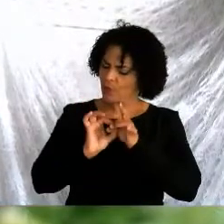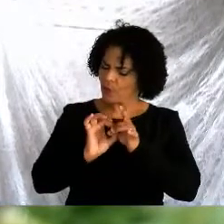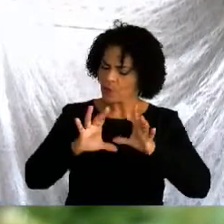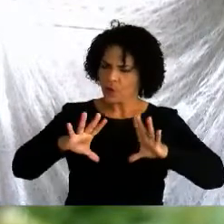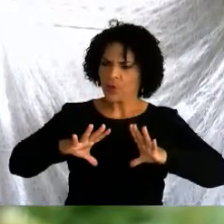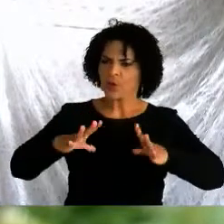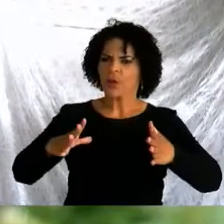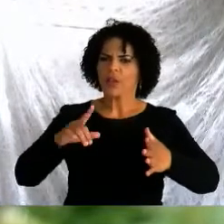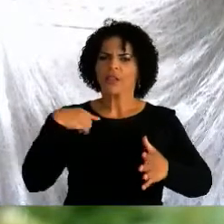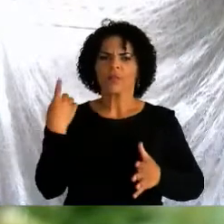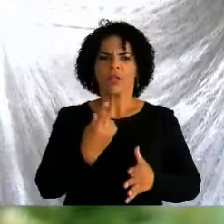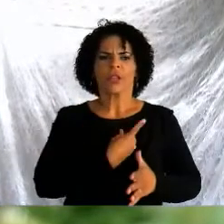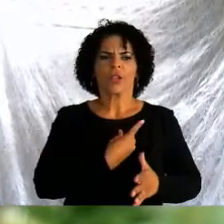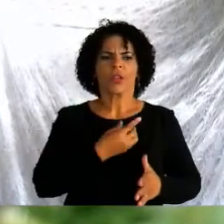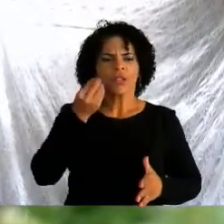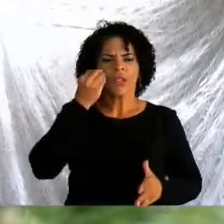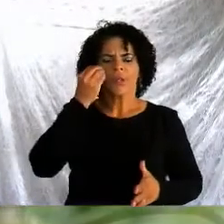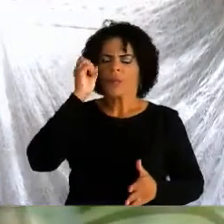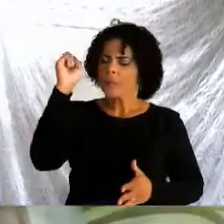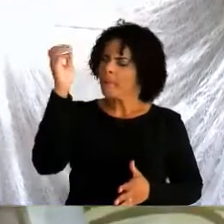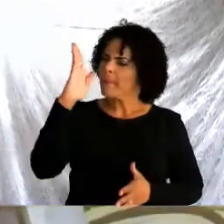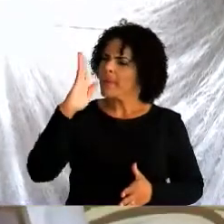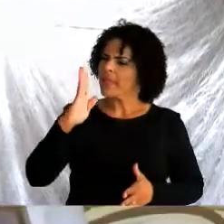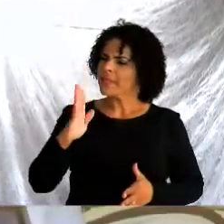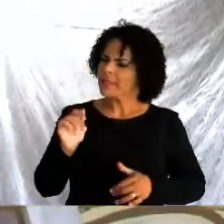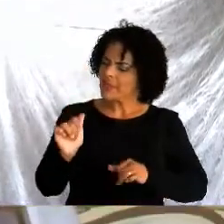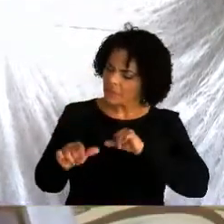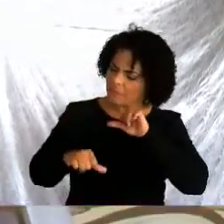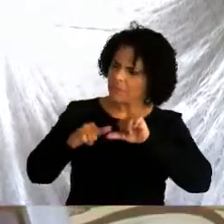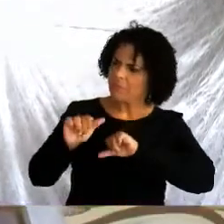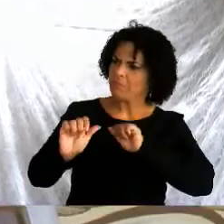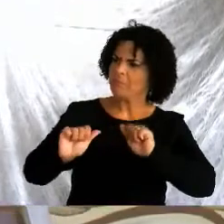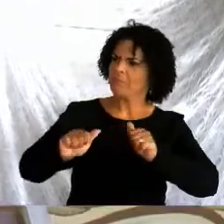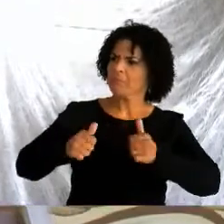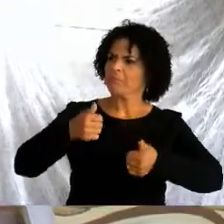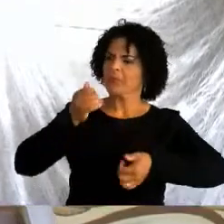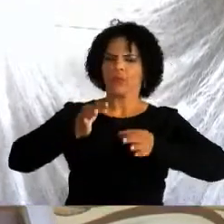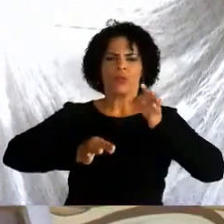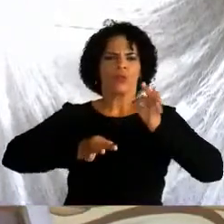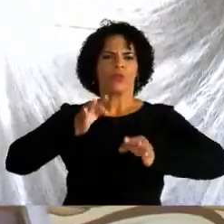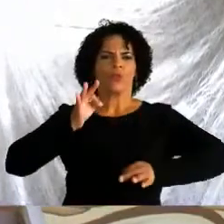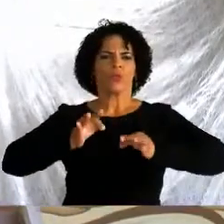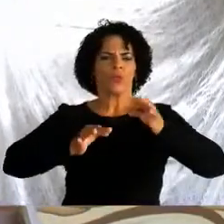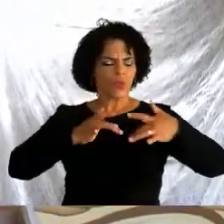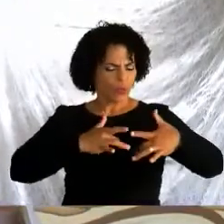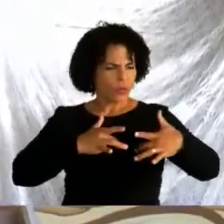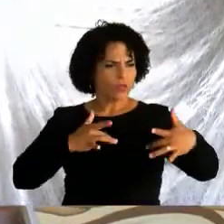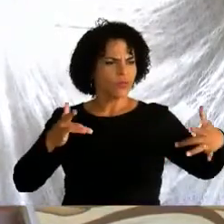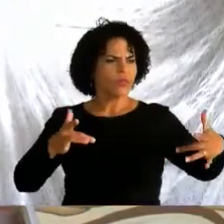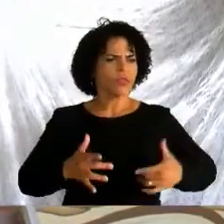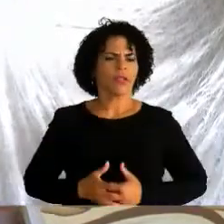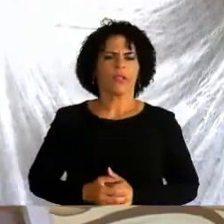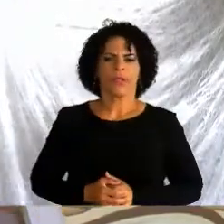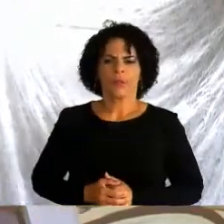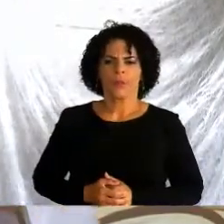coragem na construção de um Brasil cada vez mais justo e solidário.